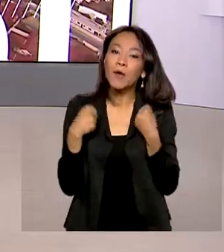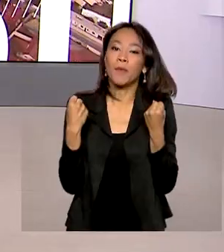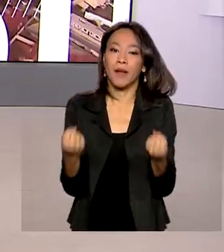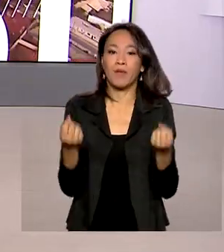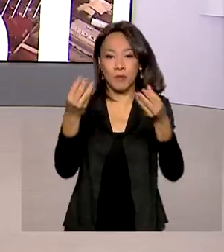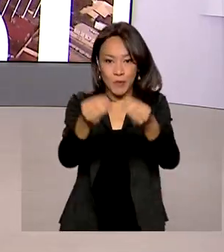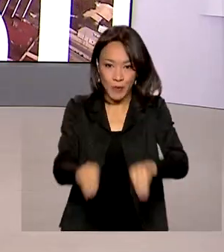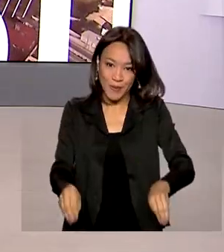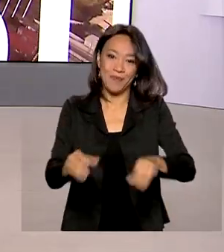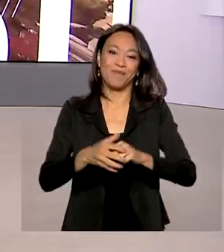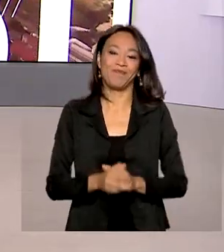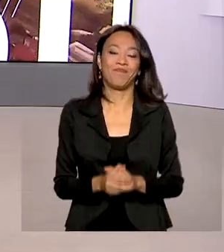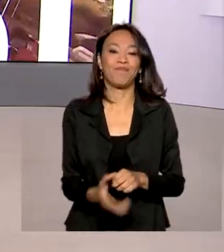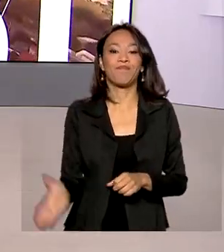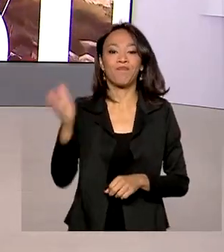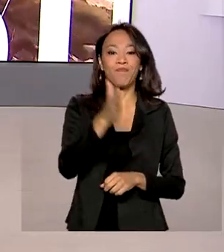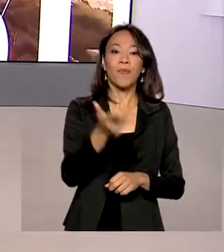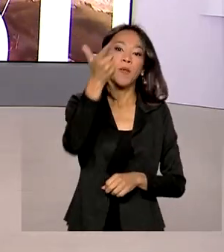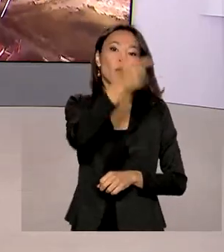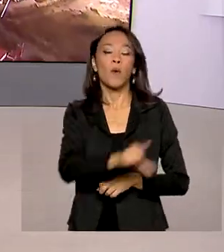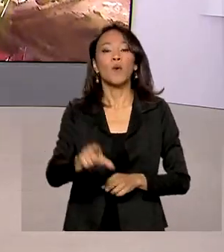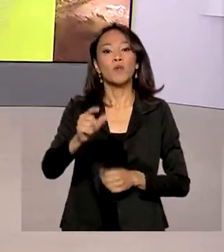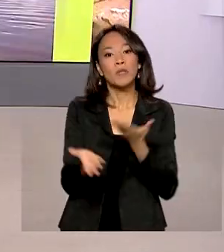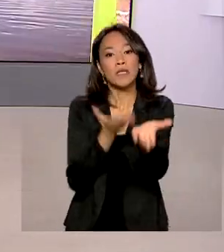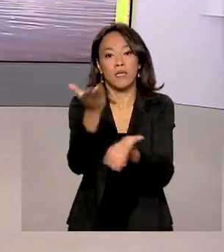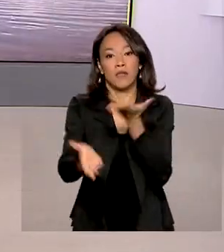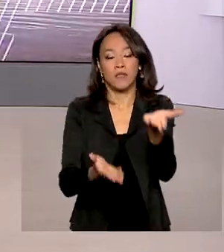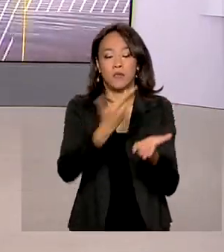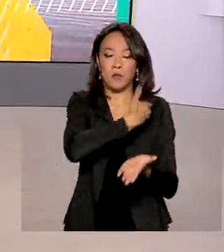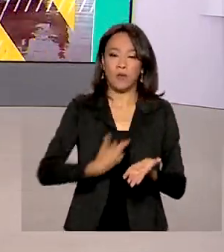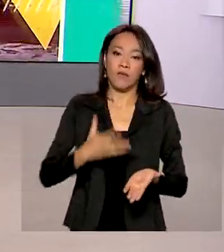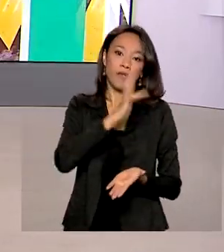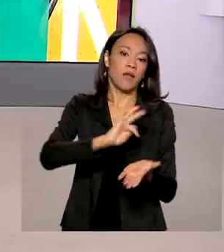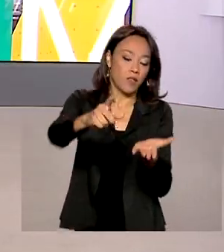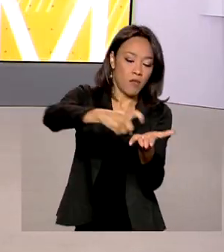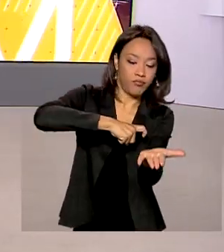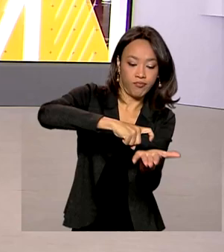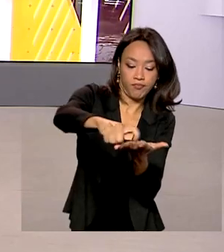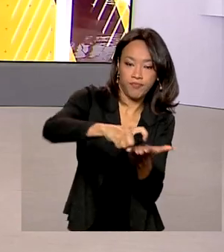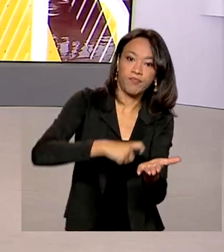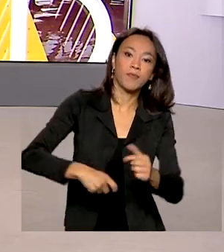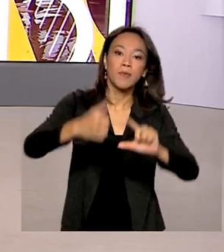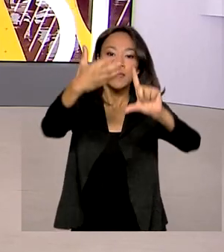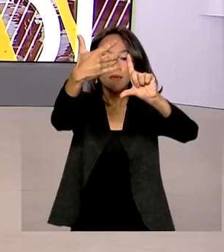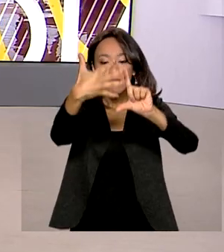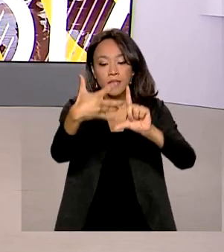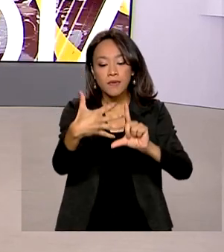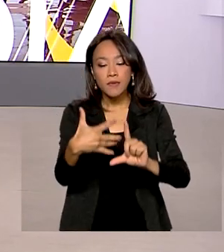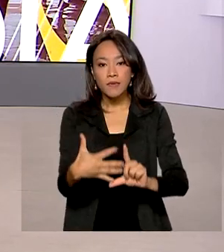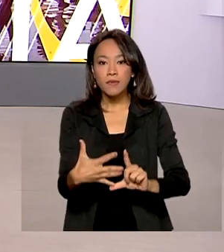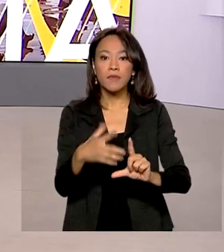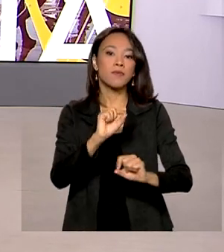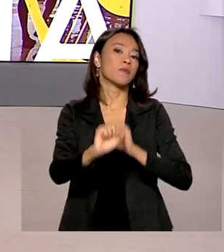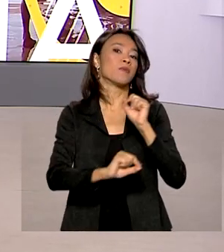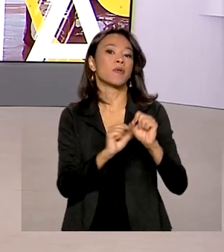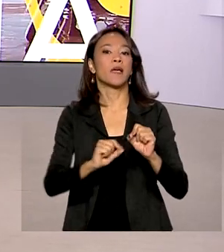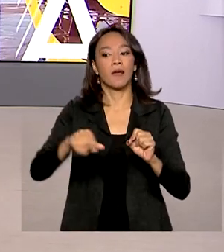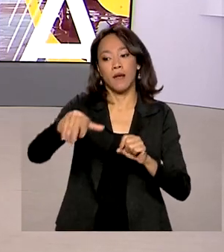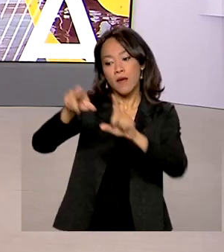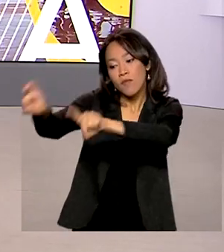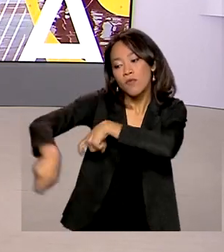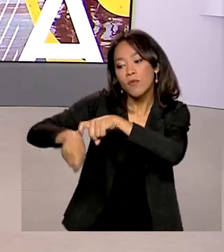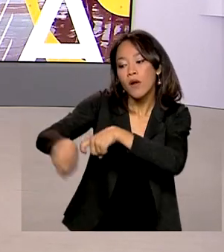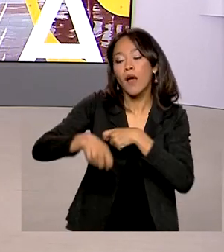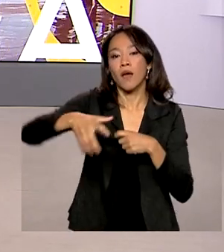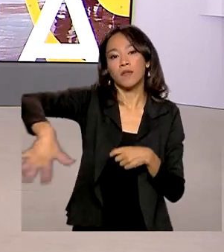E olha, mais um serviço do governo federal foi digitalizado. Com a plataforma de governança territorial, produtores rurais e